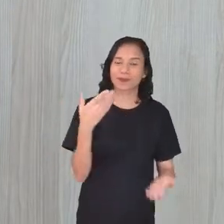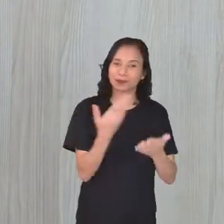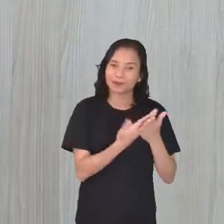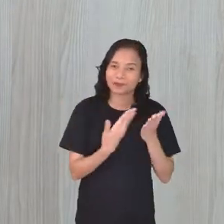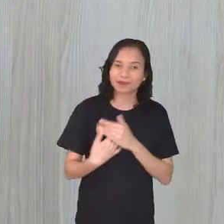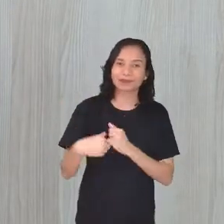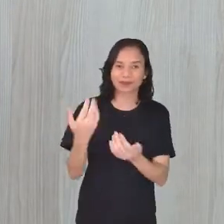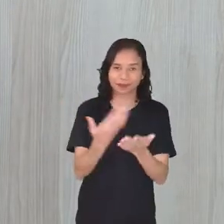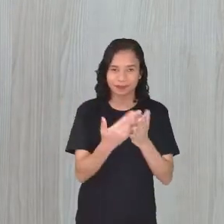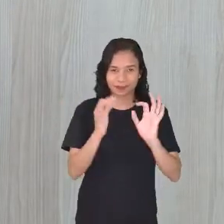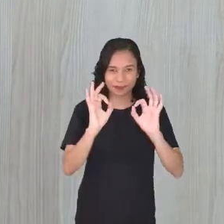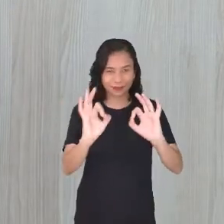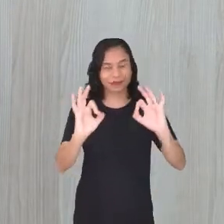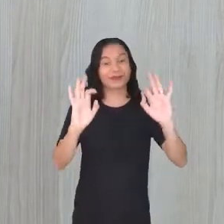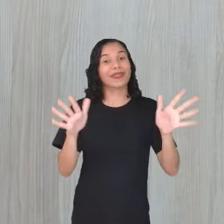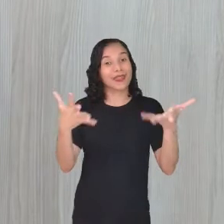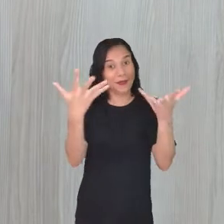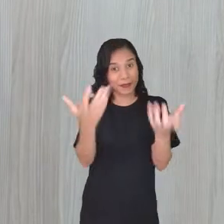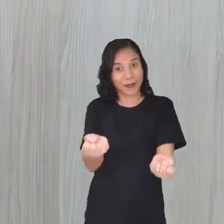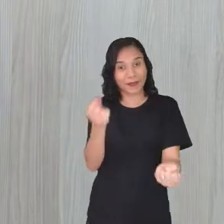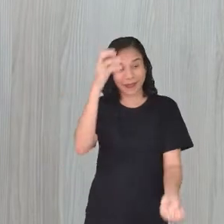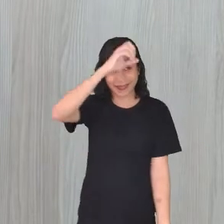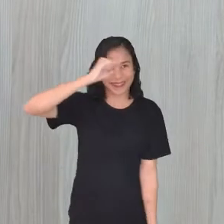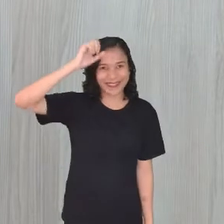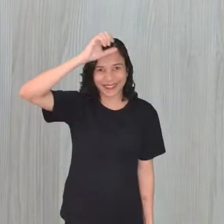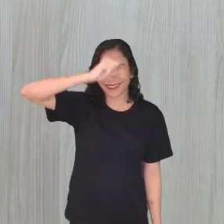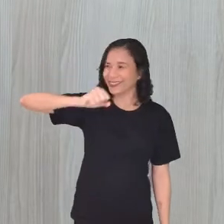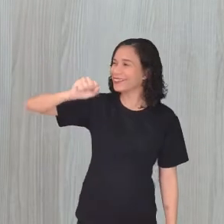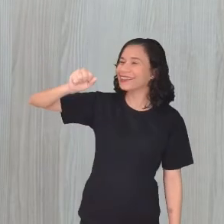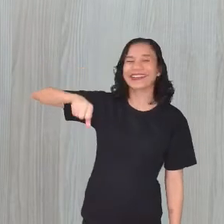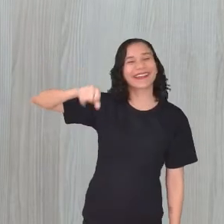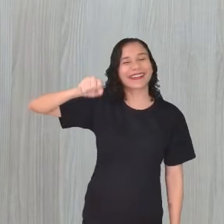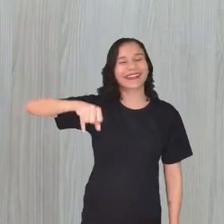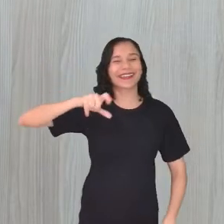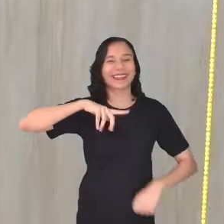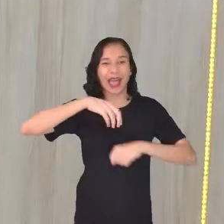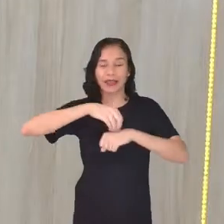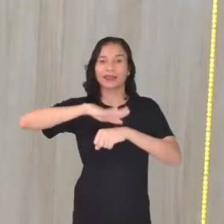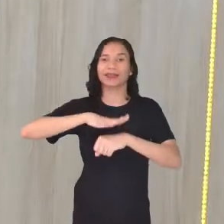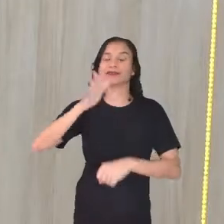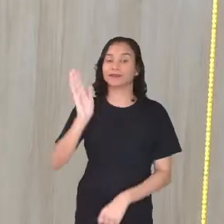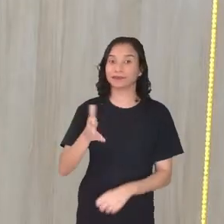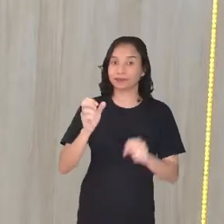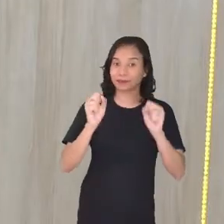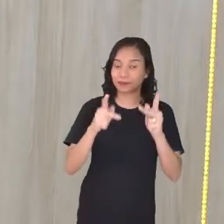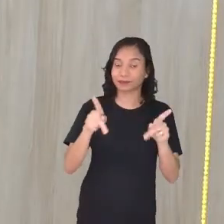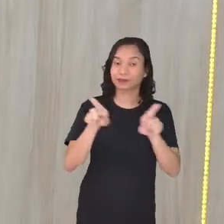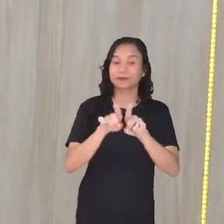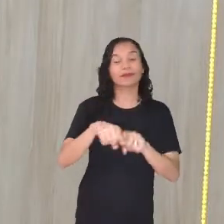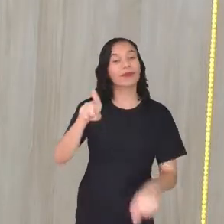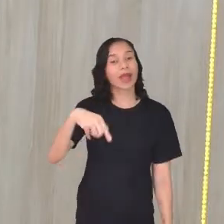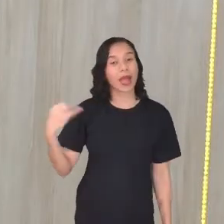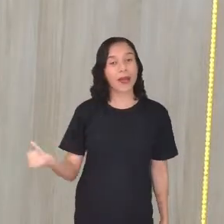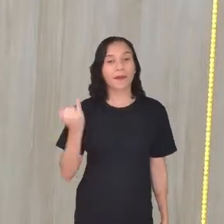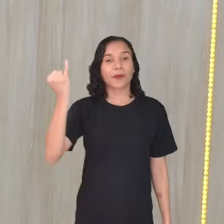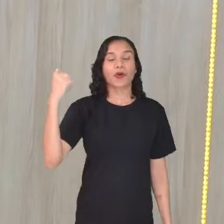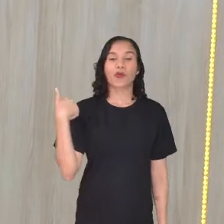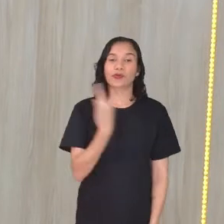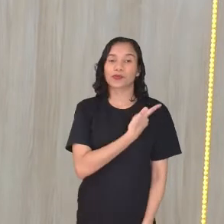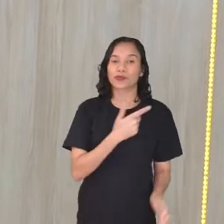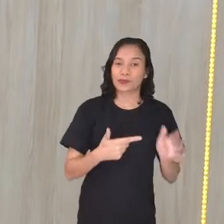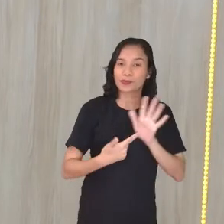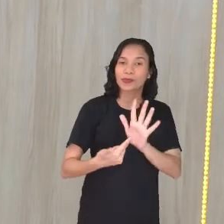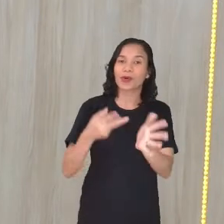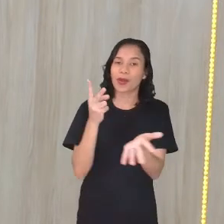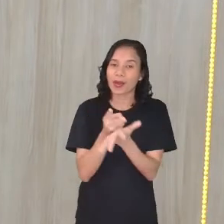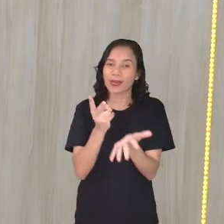acesso às aulas, tá certo? Então, vamos embora, né, professora? Vamos embora, né? O recado foi dado. A importância que a gente traz aqui